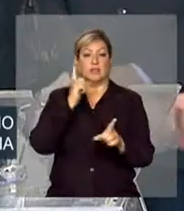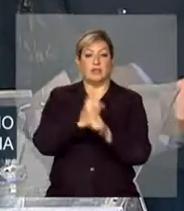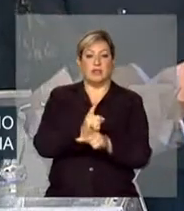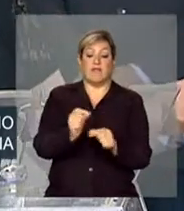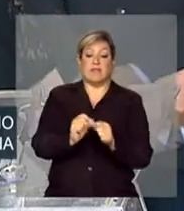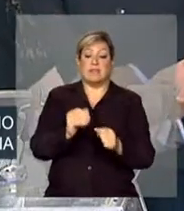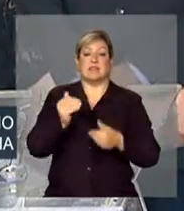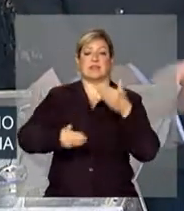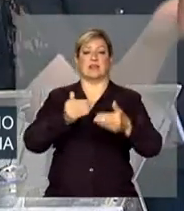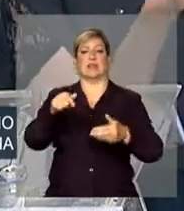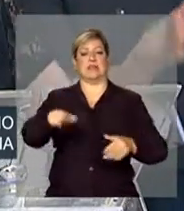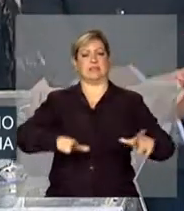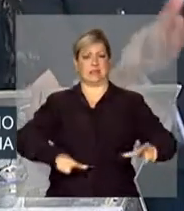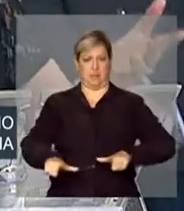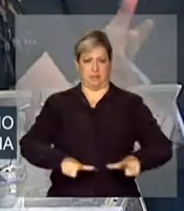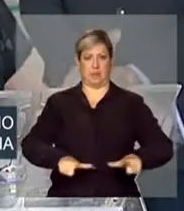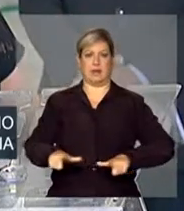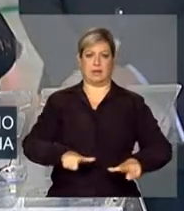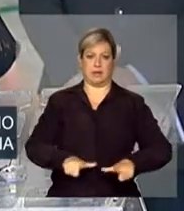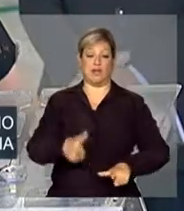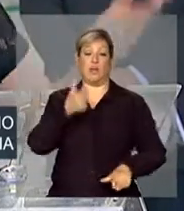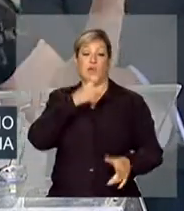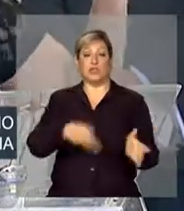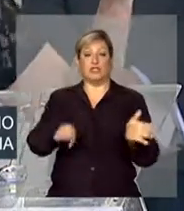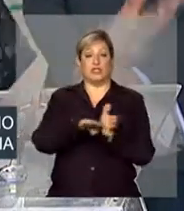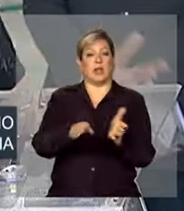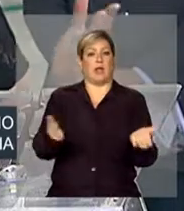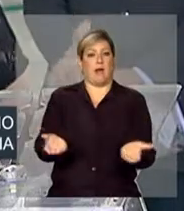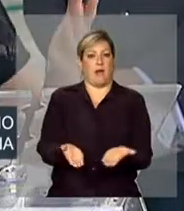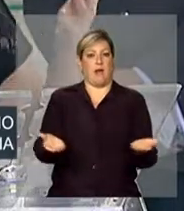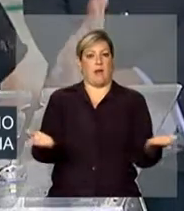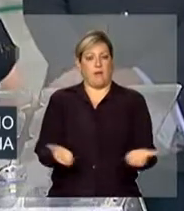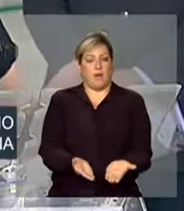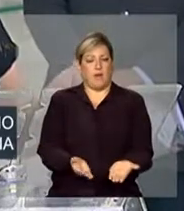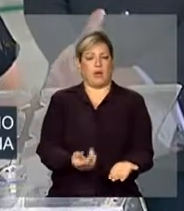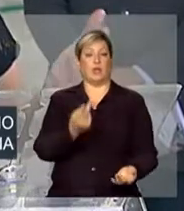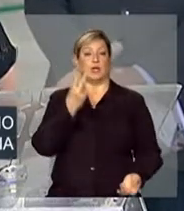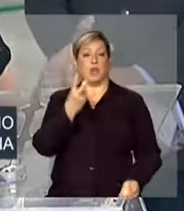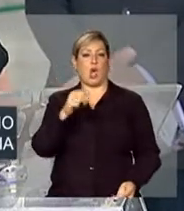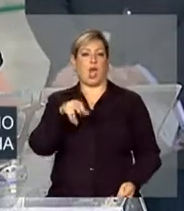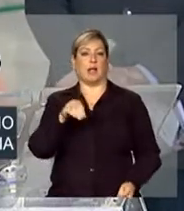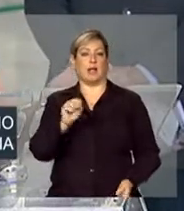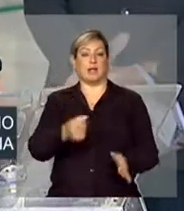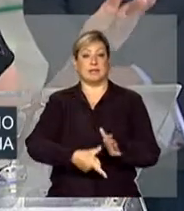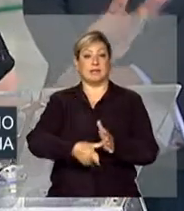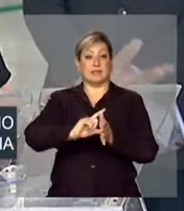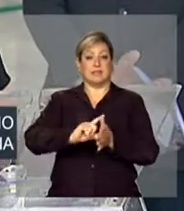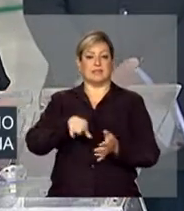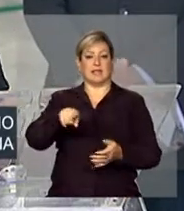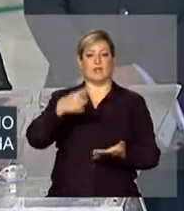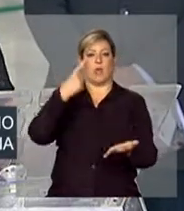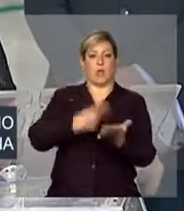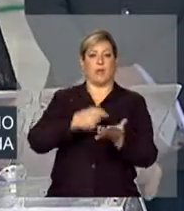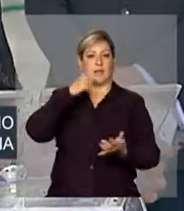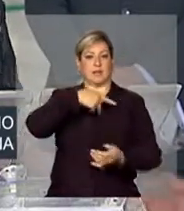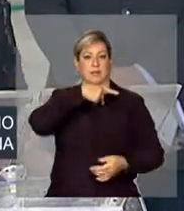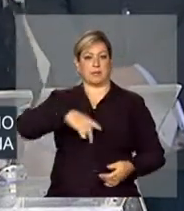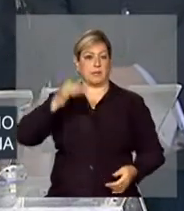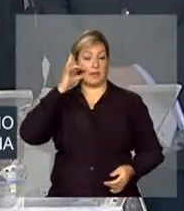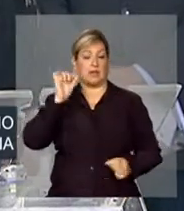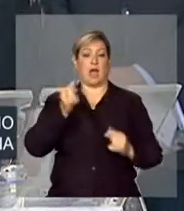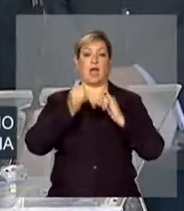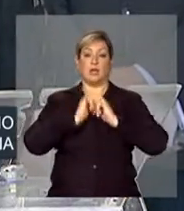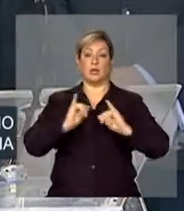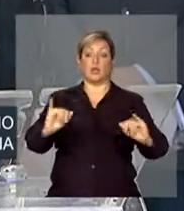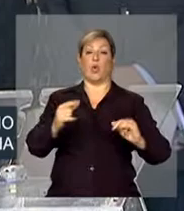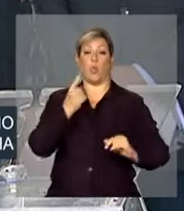desenvolver esse mecanismo e chegar agora, dois anos antes desse compromisso da presidenta, anunciando que um